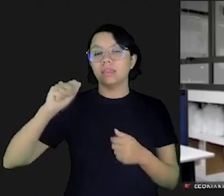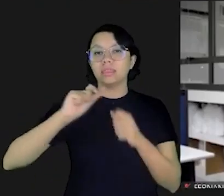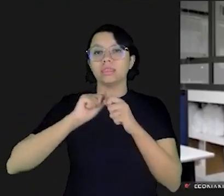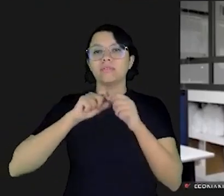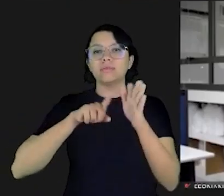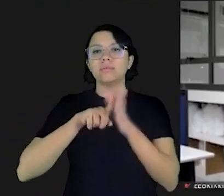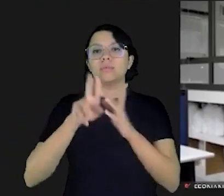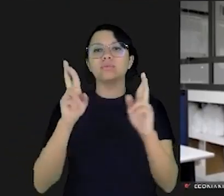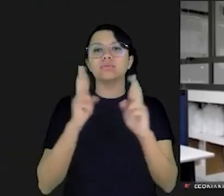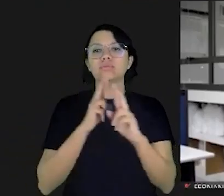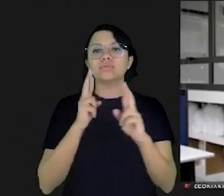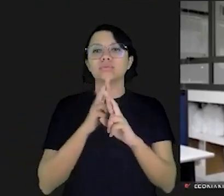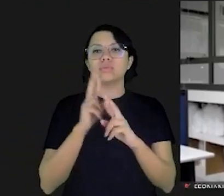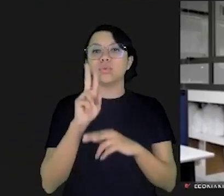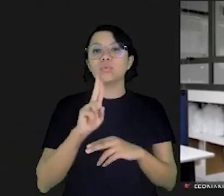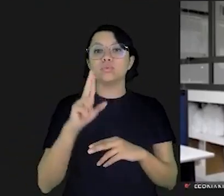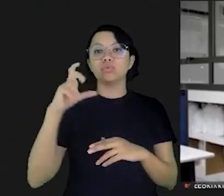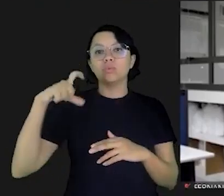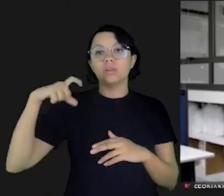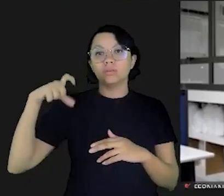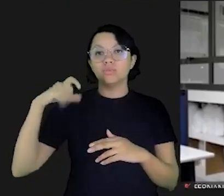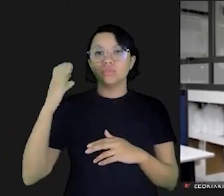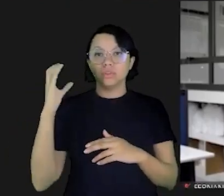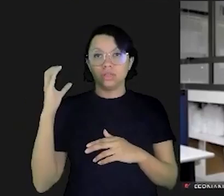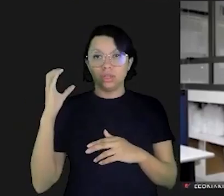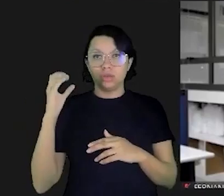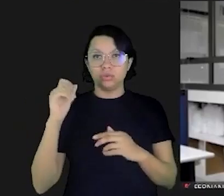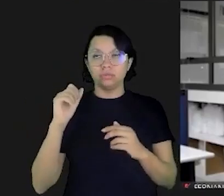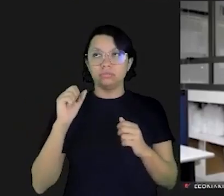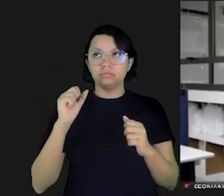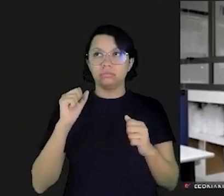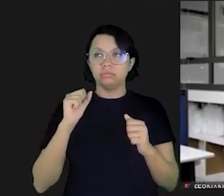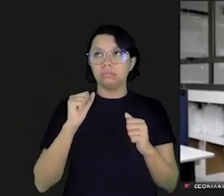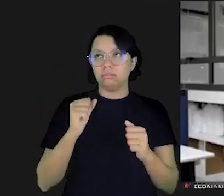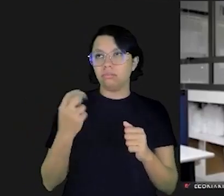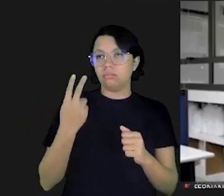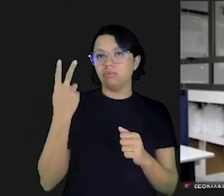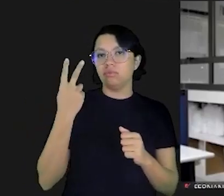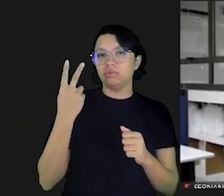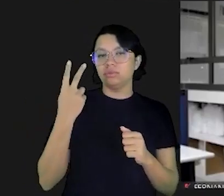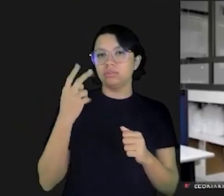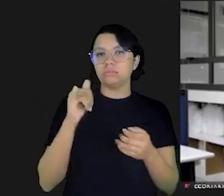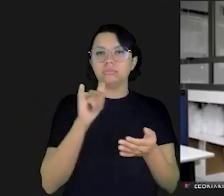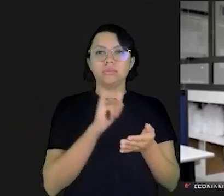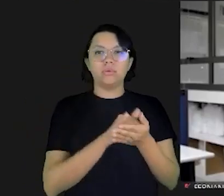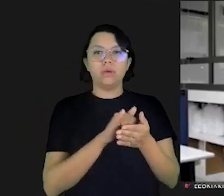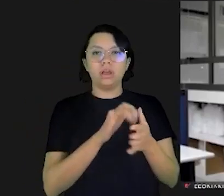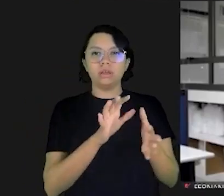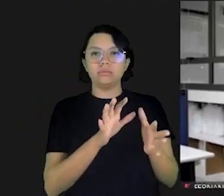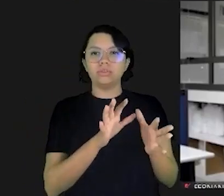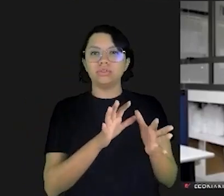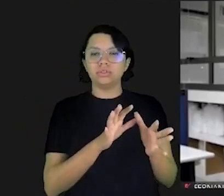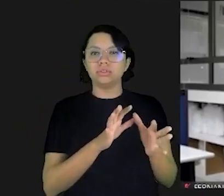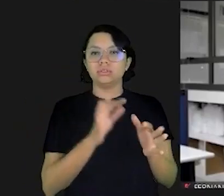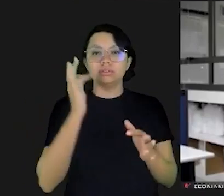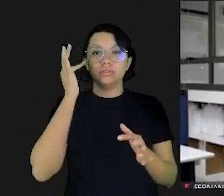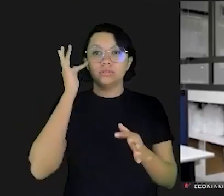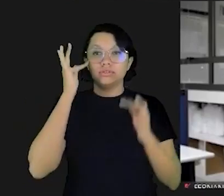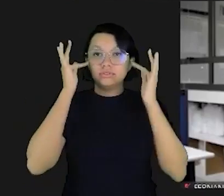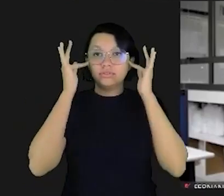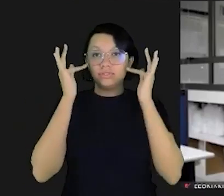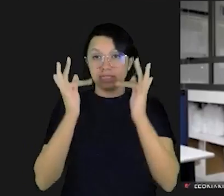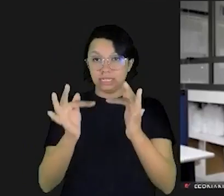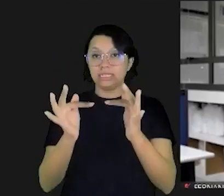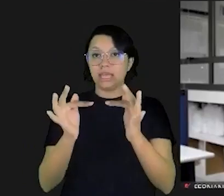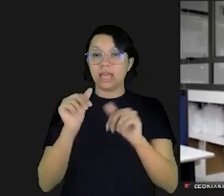a Ana Carolina fez uma pergunta sobre o uso do cartão de crédito se pode ser vantajoso com os programas de fidelidade a questão de